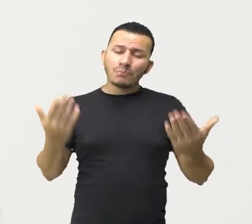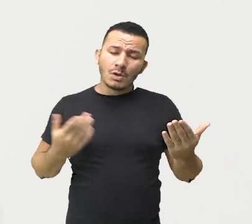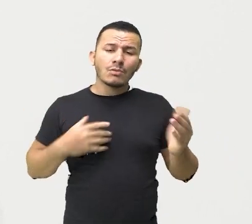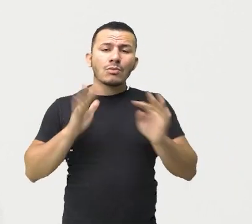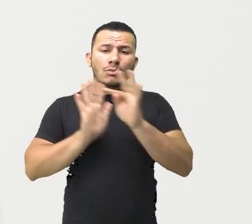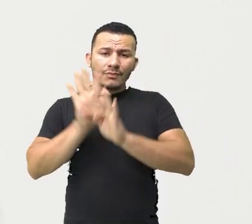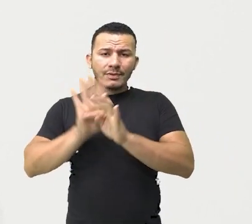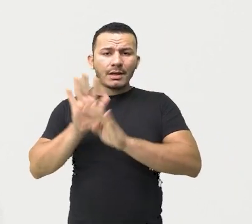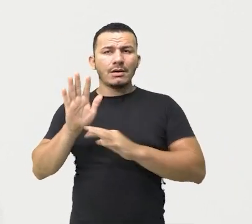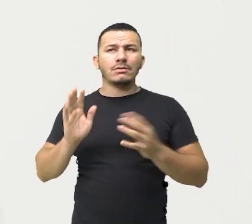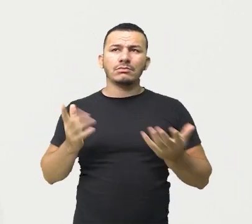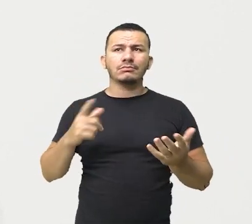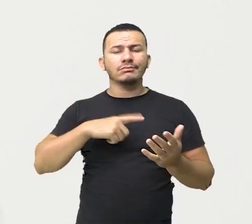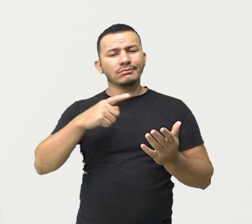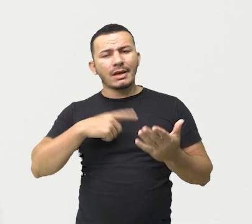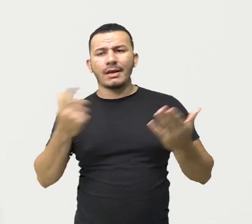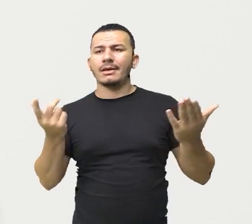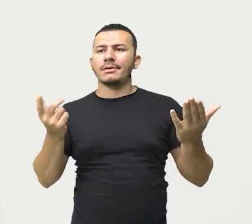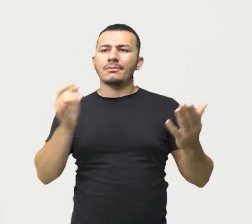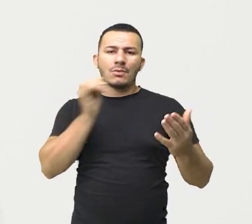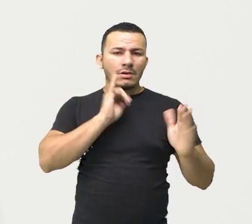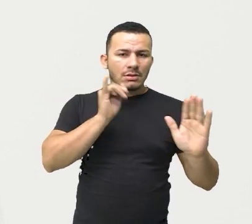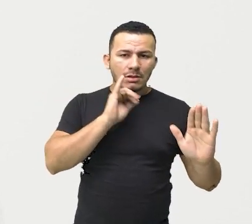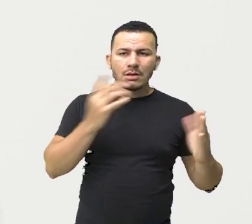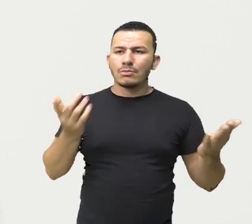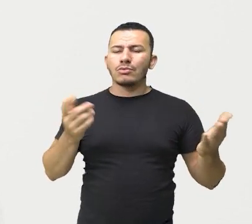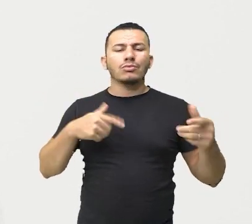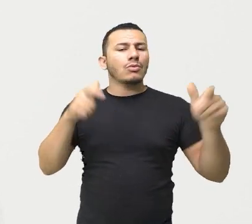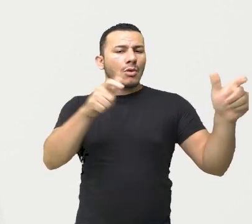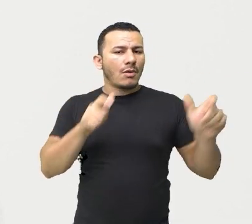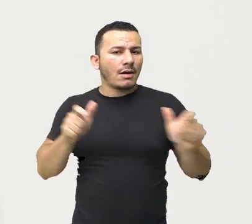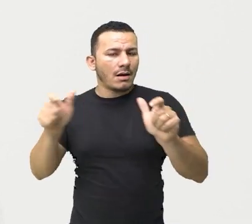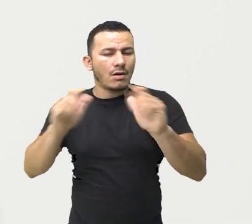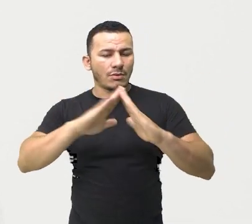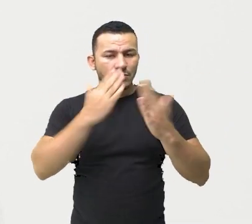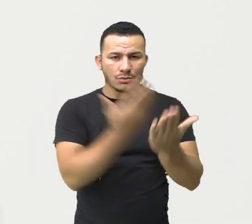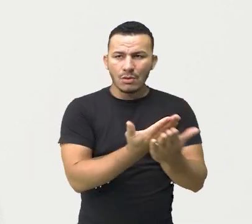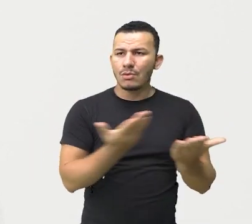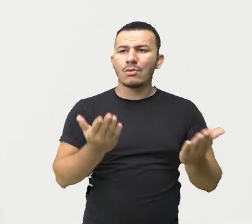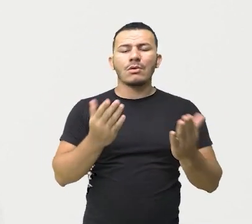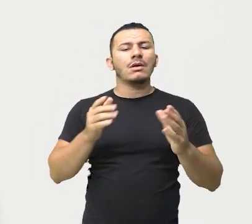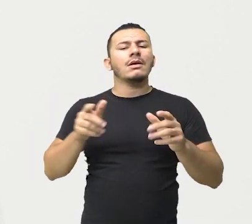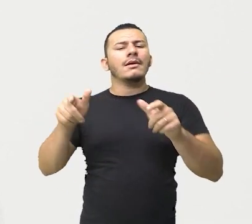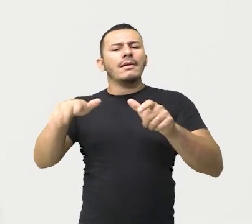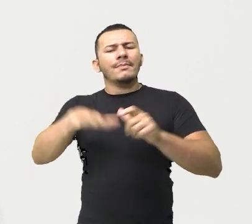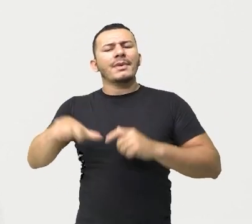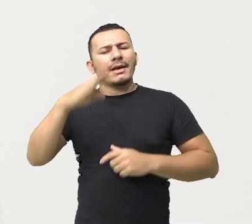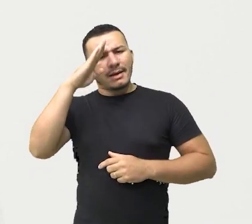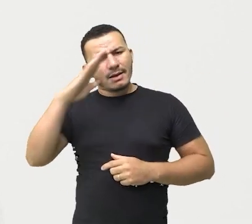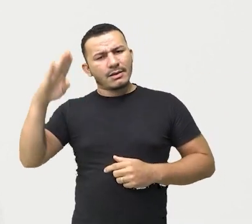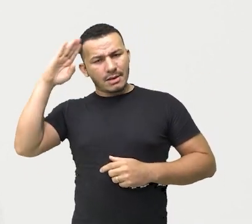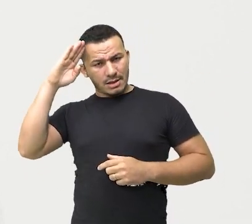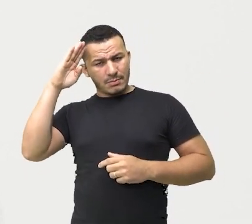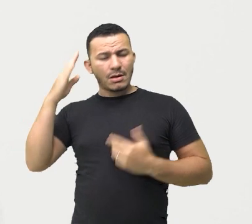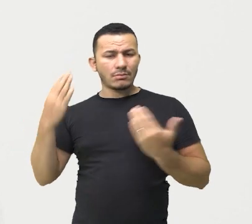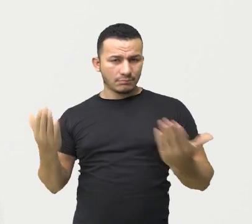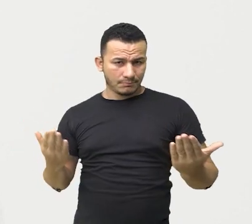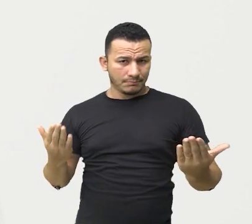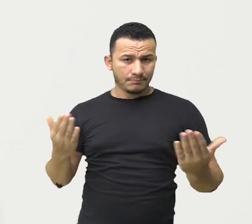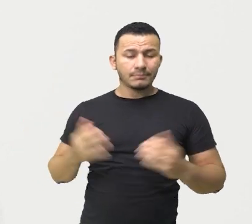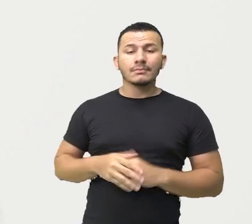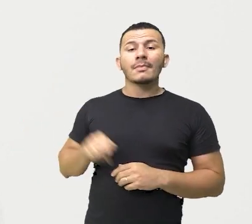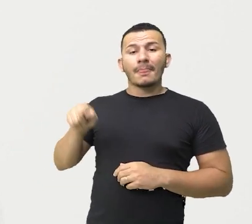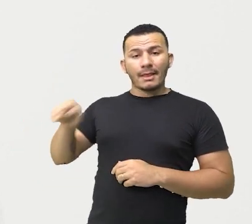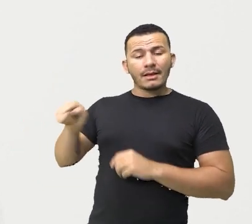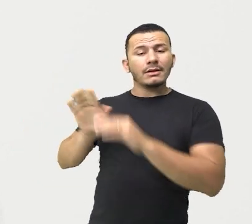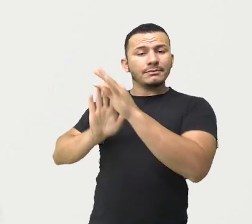pode estar envolvido aí na questão do ambiente escolar, do ambiente acadêmico, certo? E a gente vai perceber que ele tem